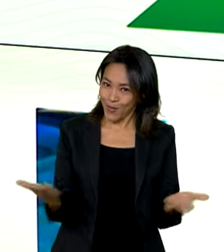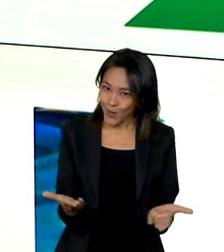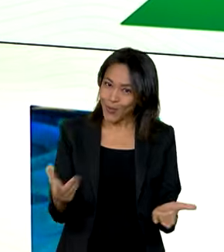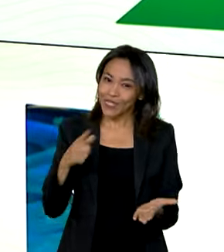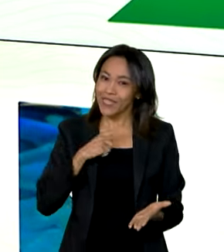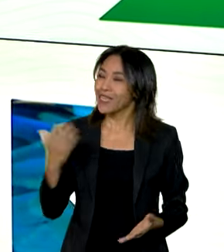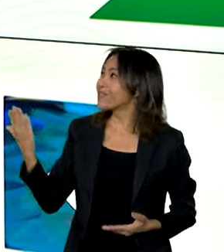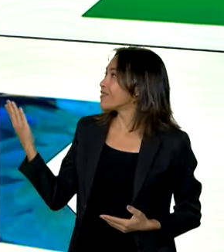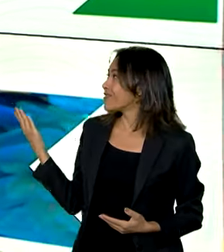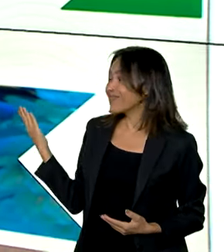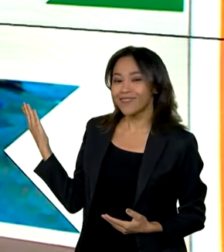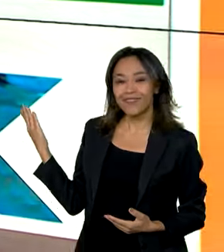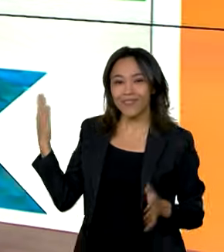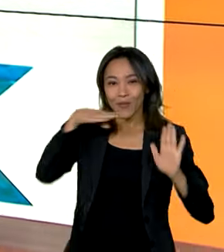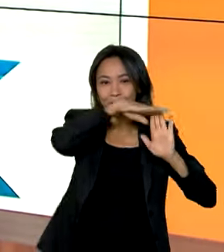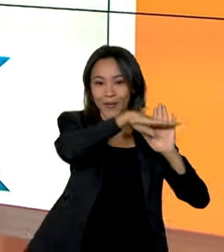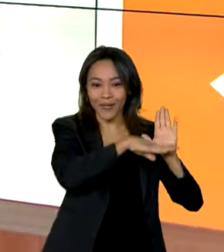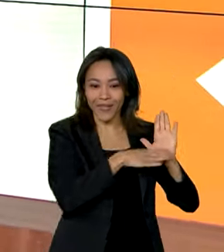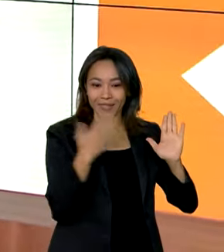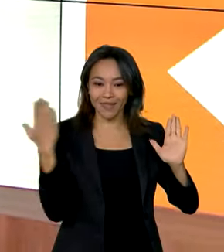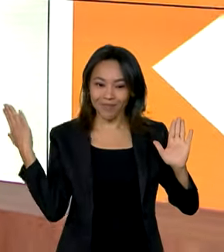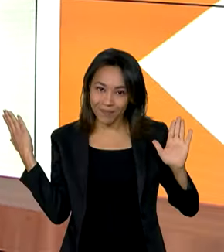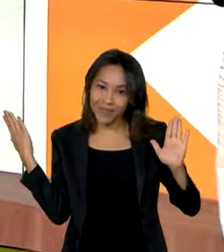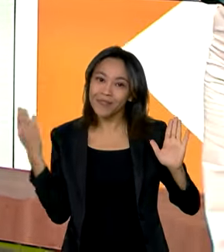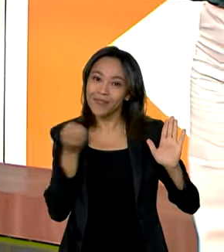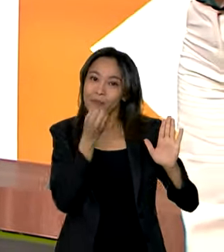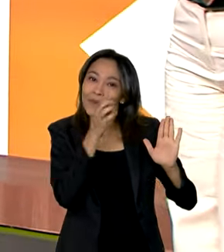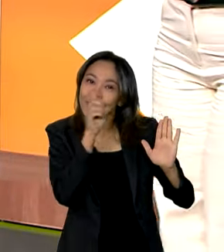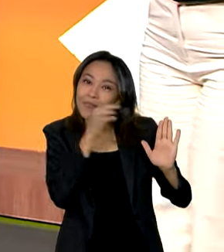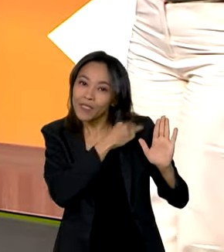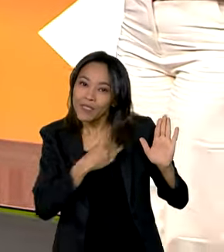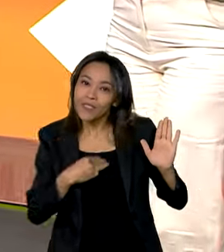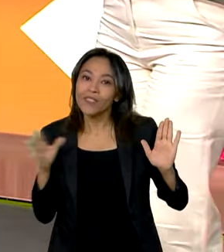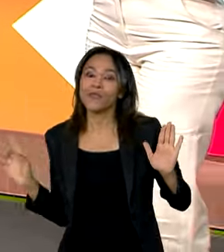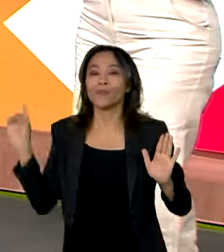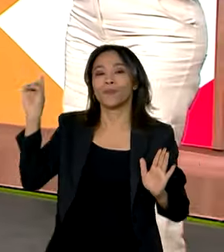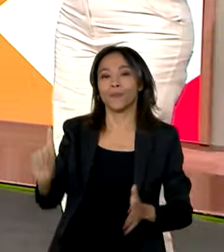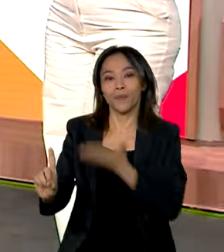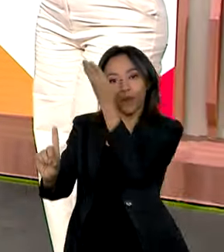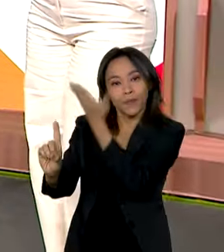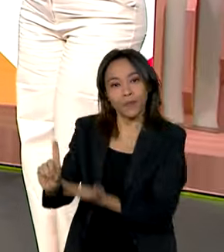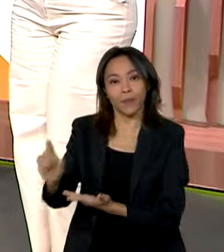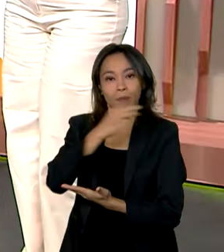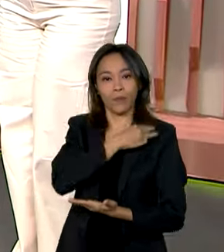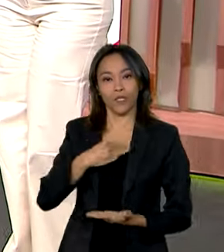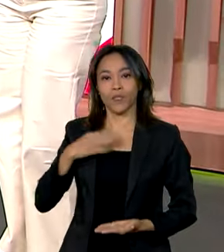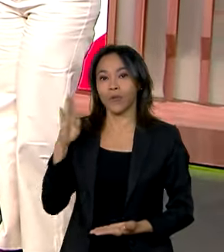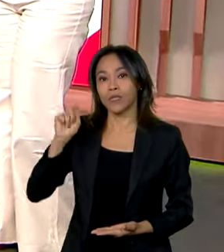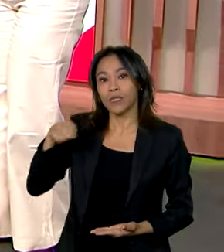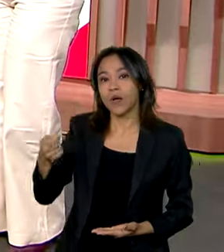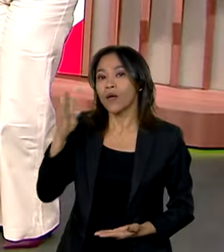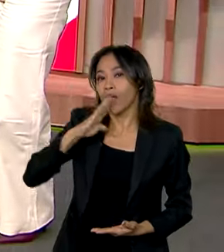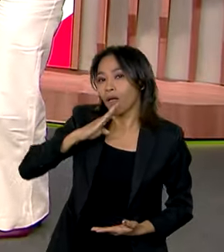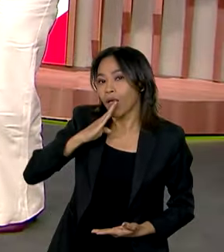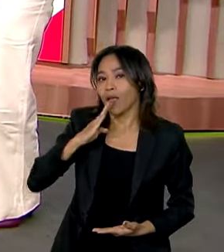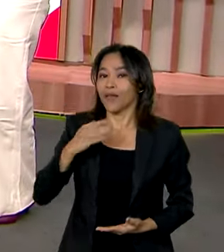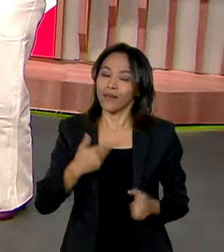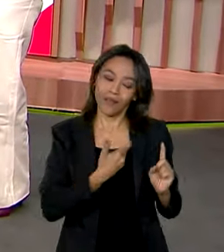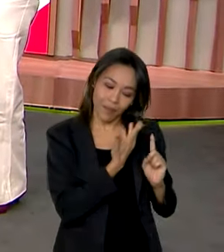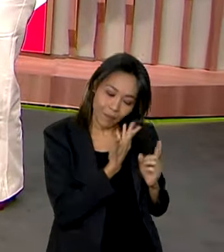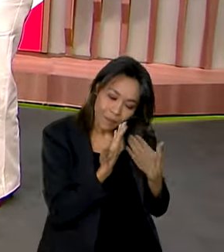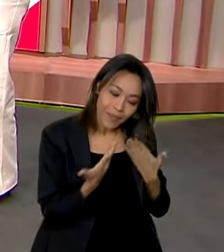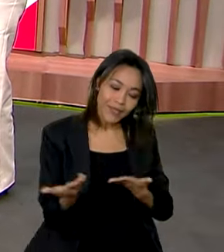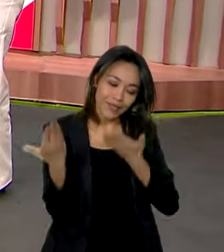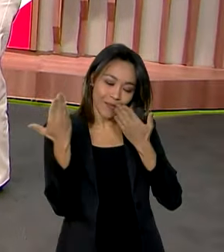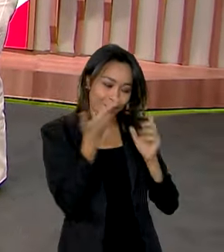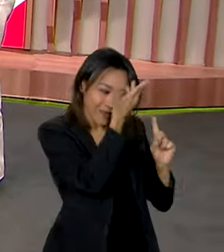Dia Ministro aqui no Canal GOV, com Paulo Pimenta, o ministro da Secretaria de Comunicação Social, e a Karine Mello, nossa apresentadora,